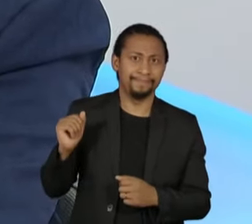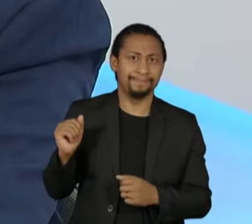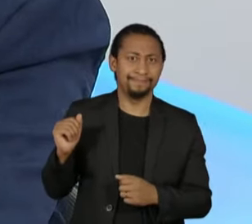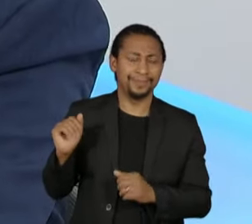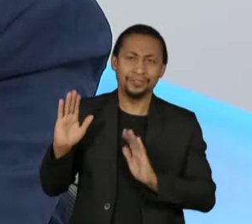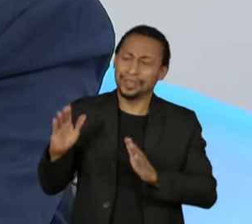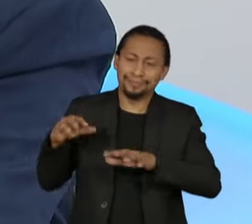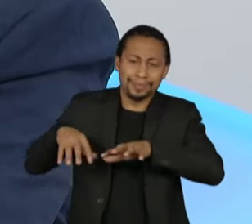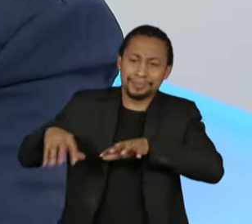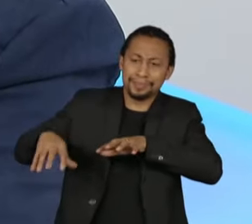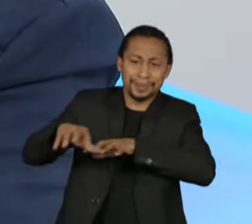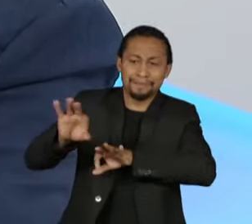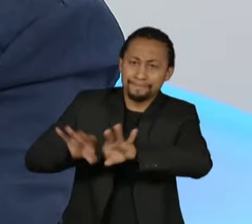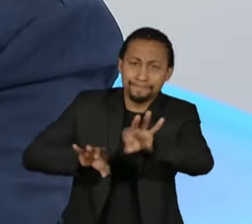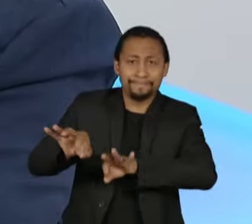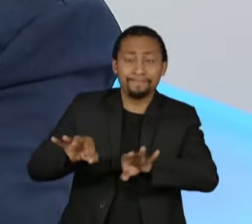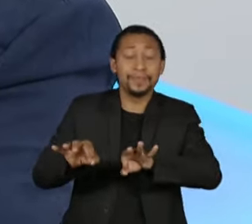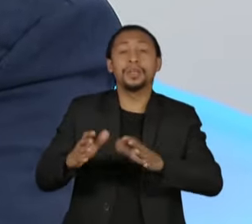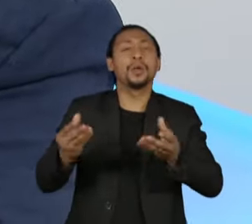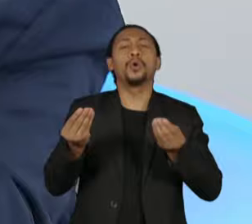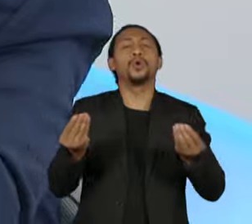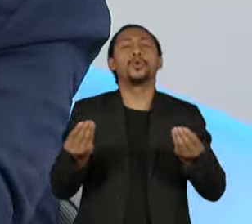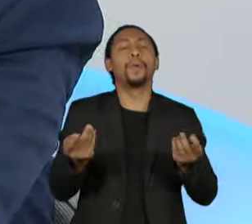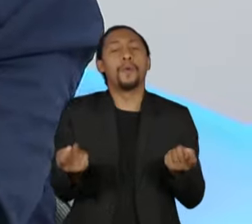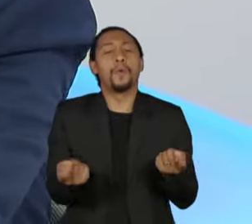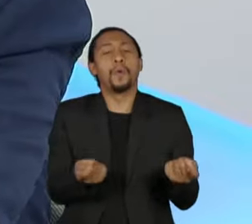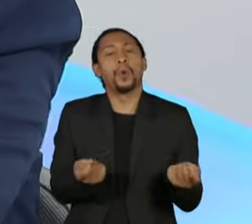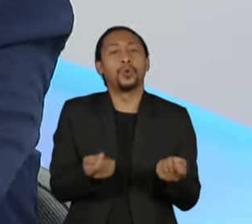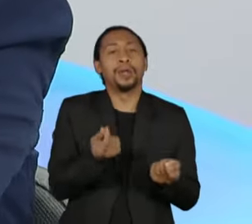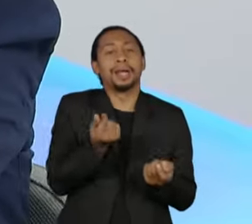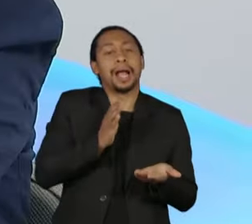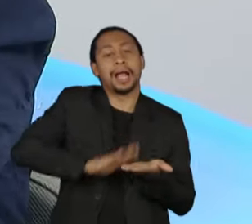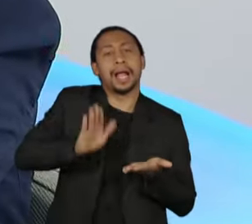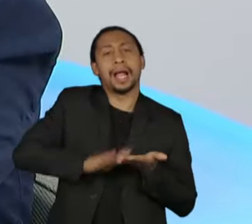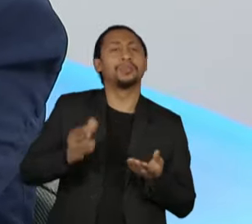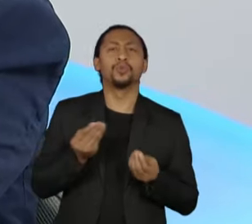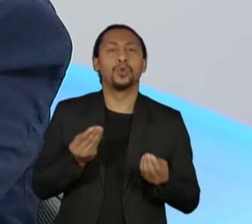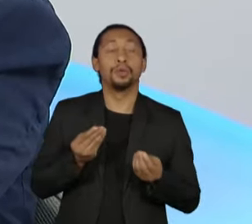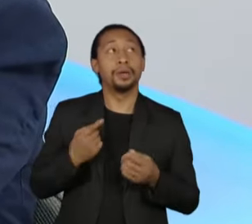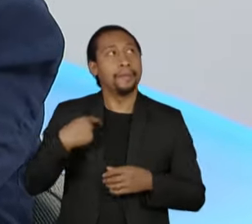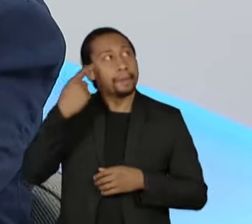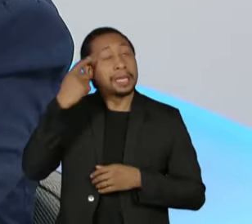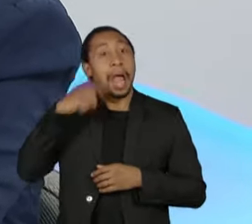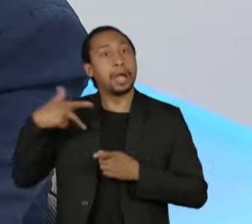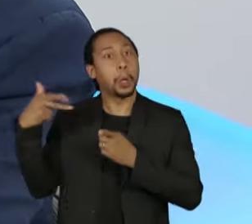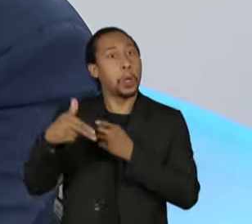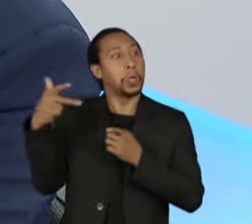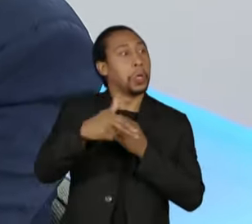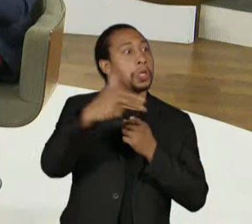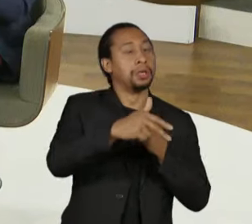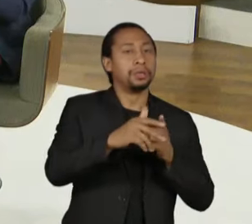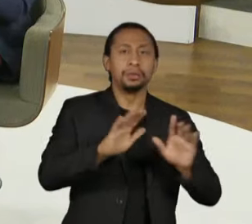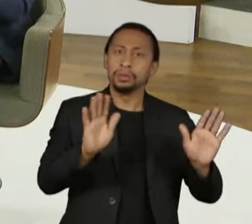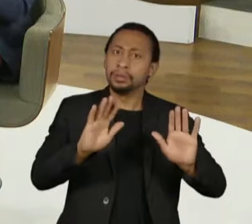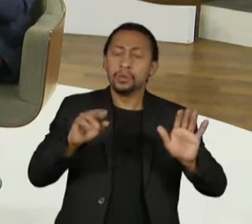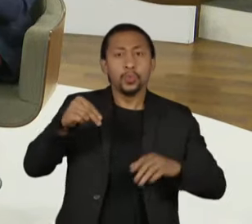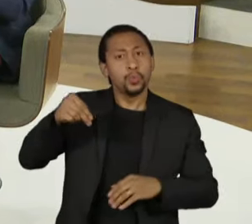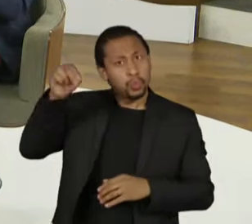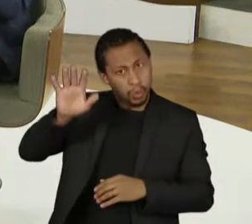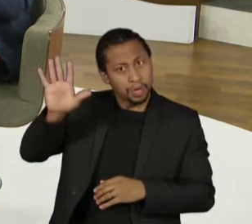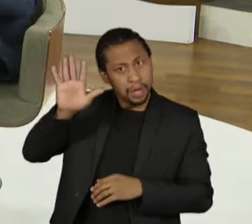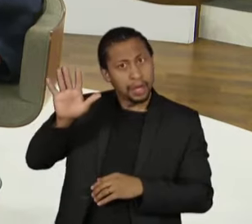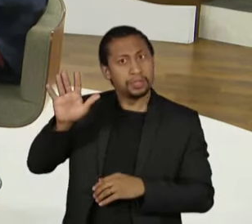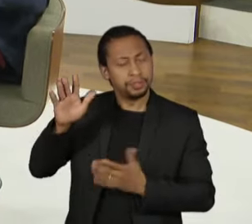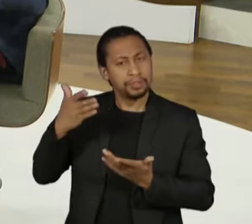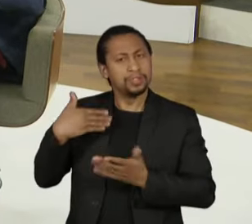como é que equilibra despesas, por exemplo, a sempre pensa corta, corta, corta, corta. Você tem alternativas que o nordeste praticou.